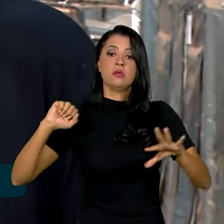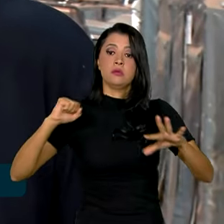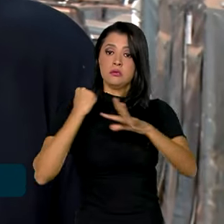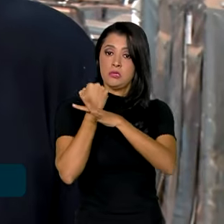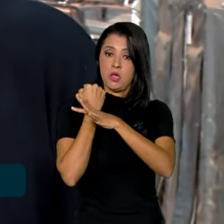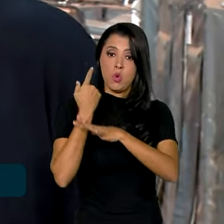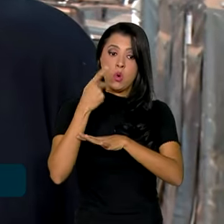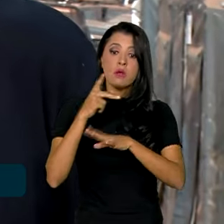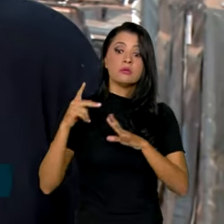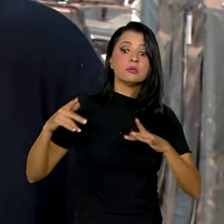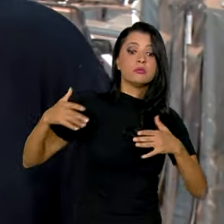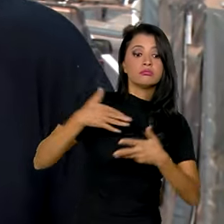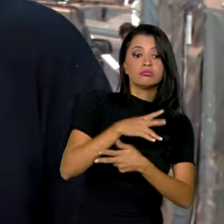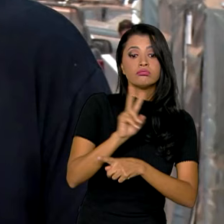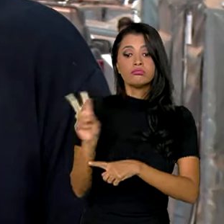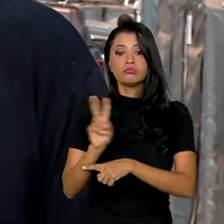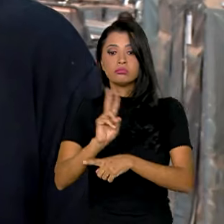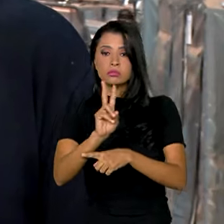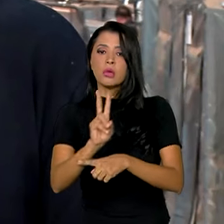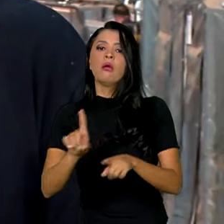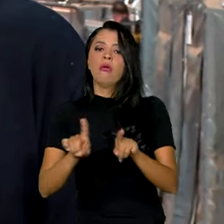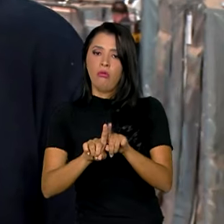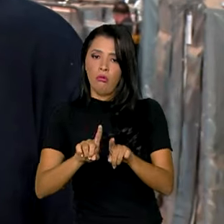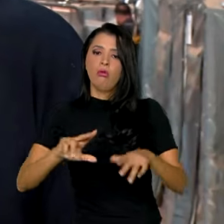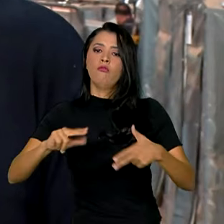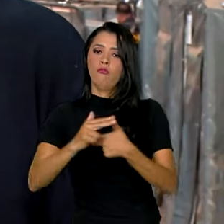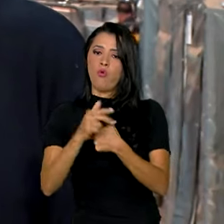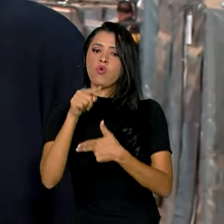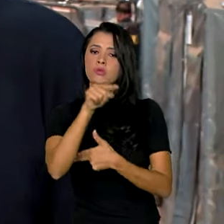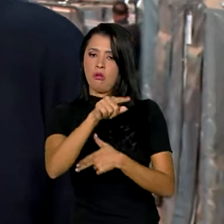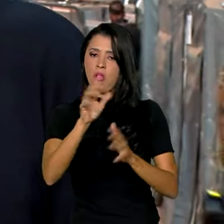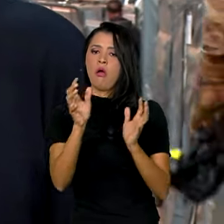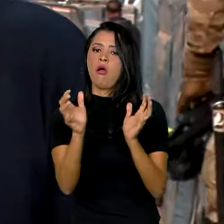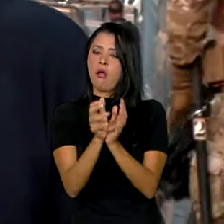circular e vai se manter um efetivo da Força Nacional por um bom tempo aqui.